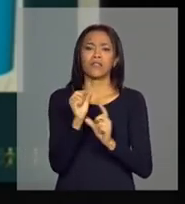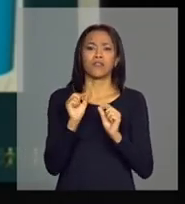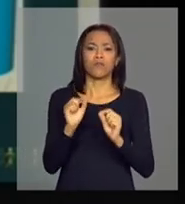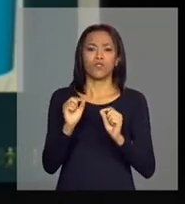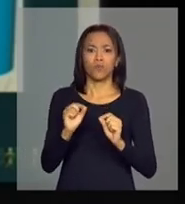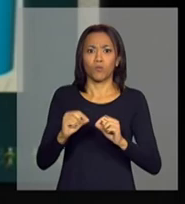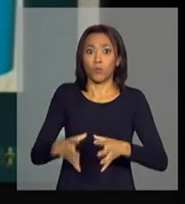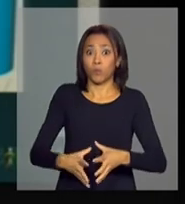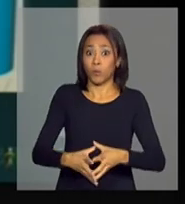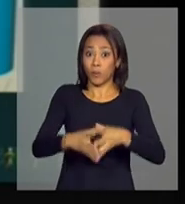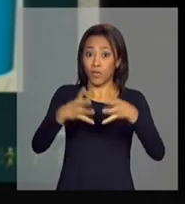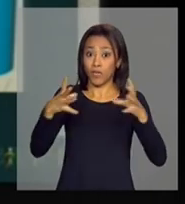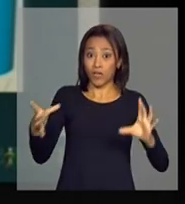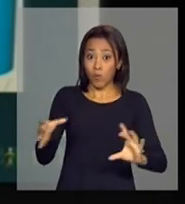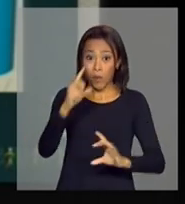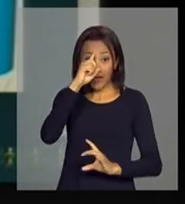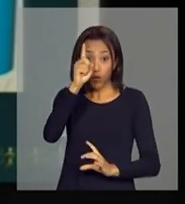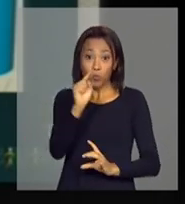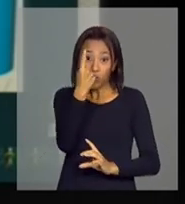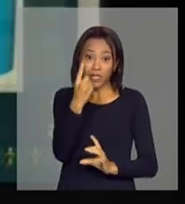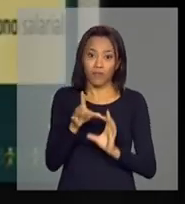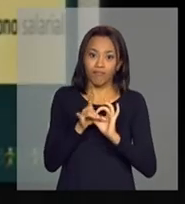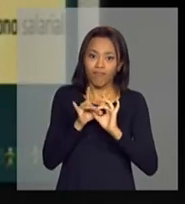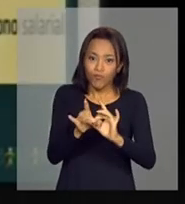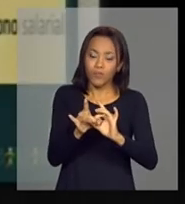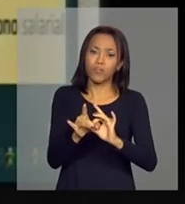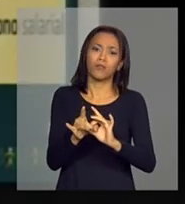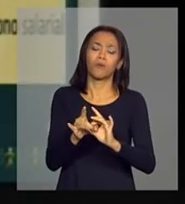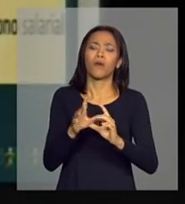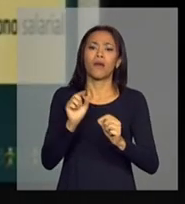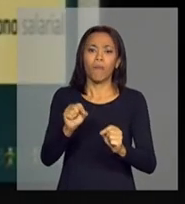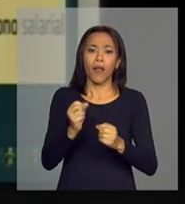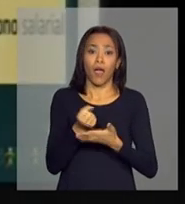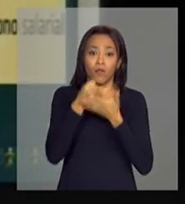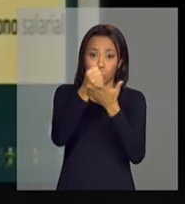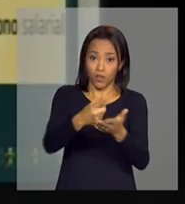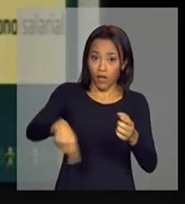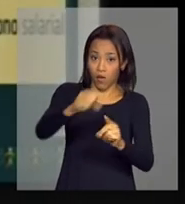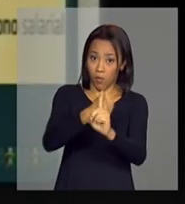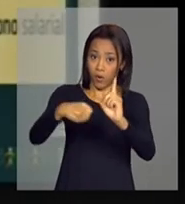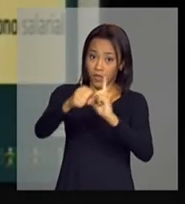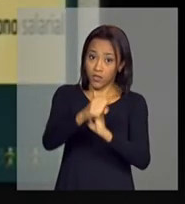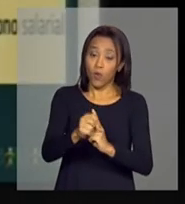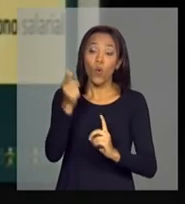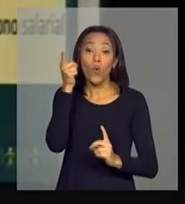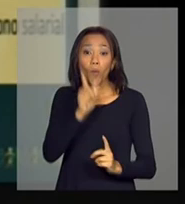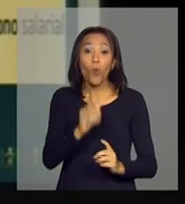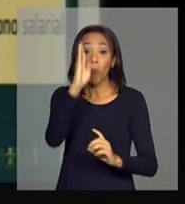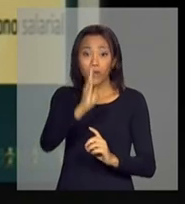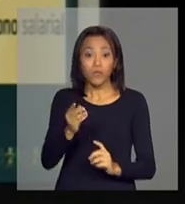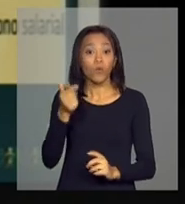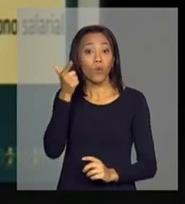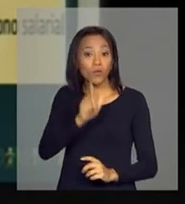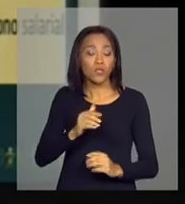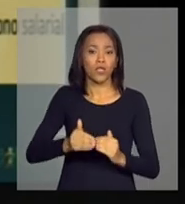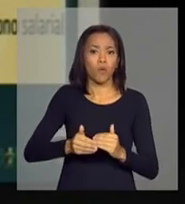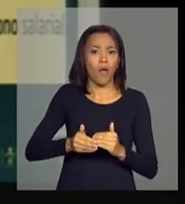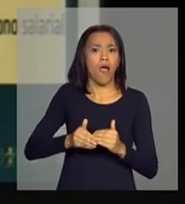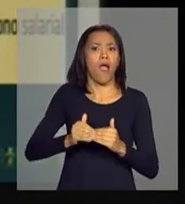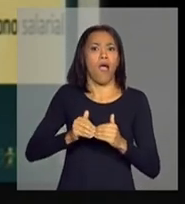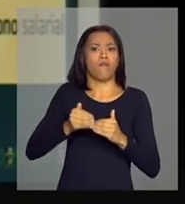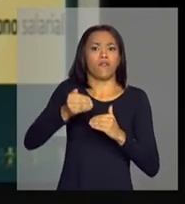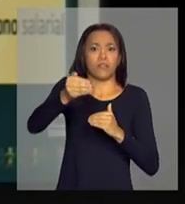consenso político em torno dessa dívida, fez com que o Brasil avançasse de maneira importante, quer dizer, nós temos hoje,